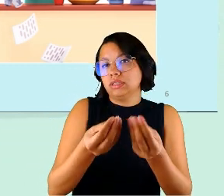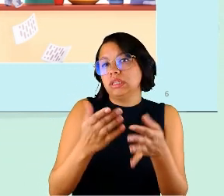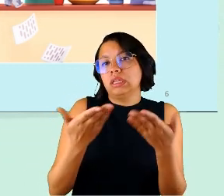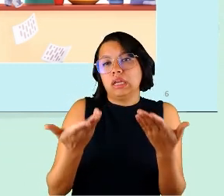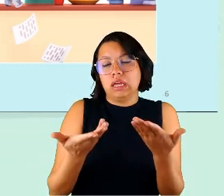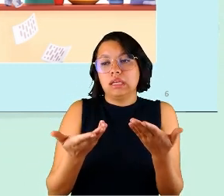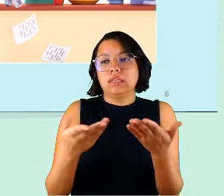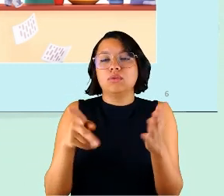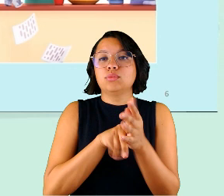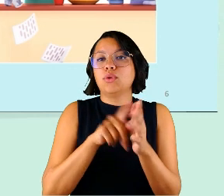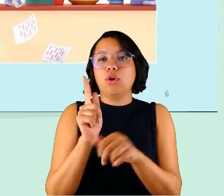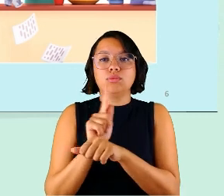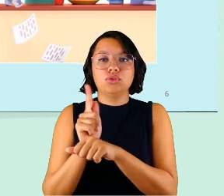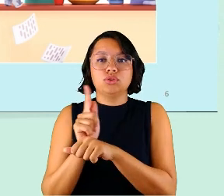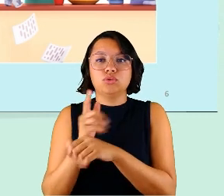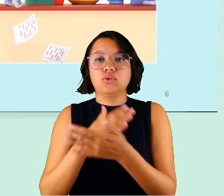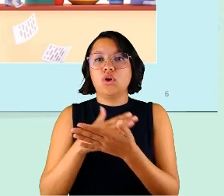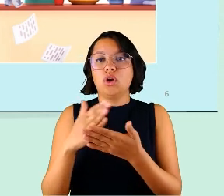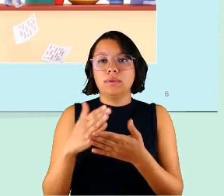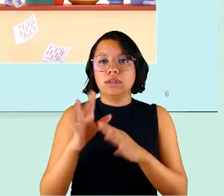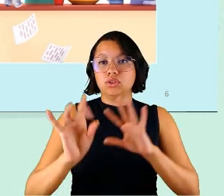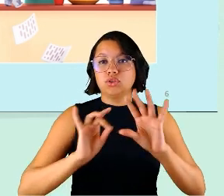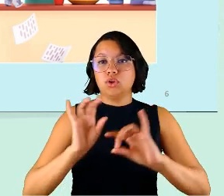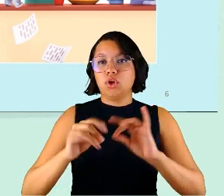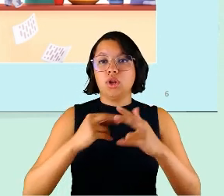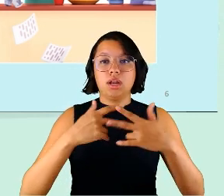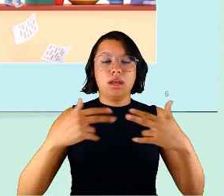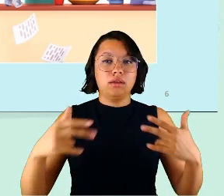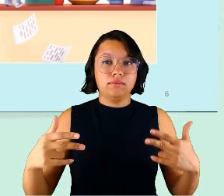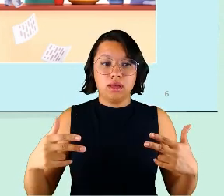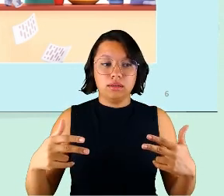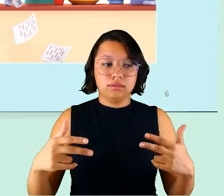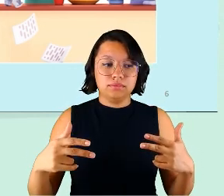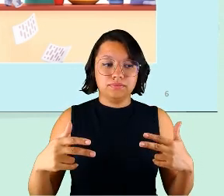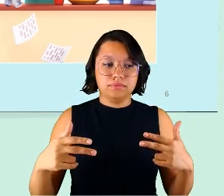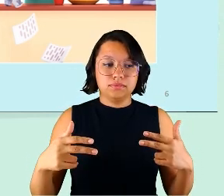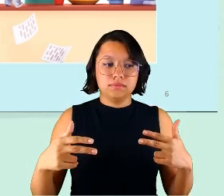né, então, os próprios gestores começaram a escolher vários